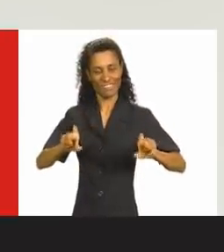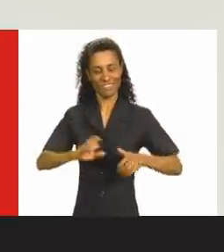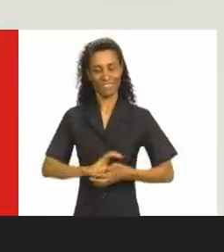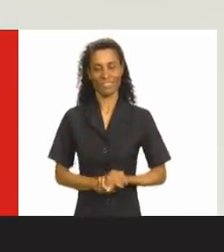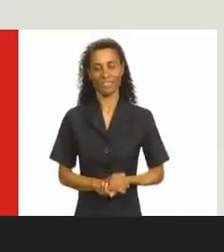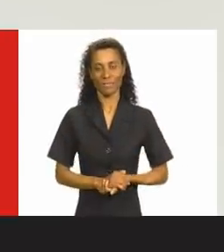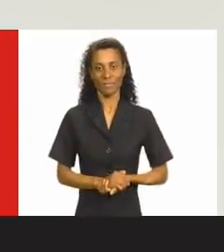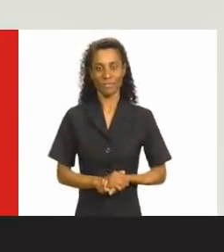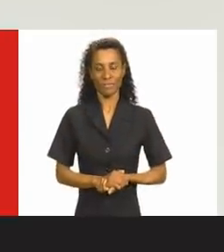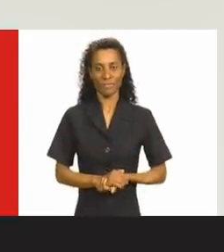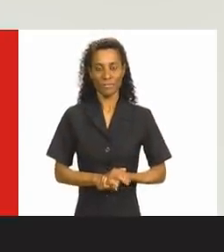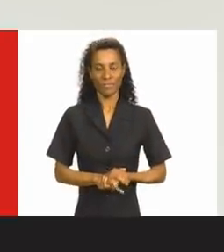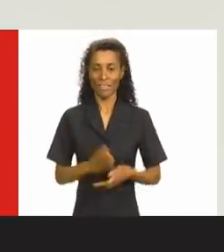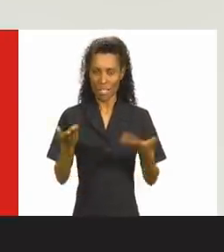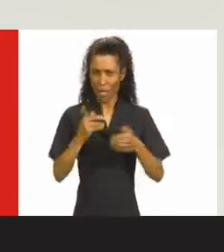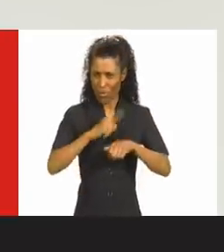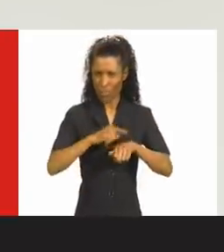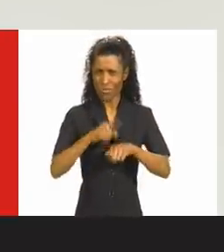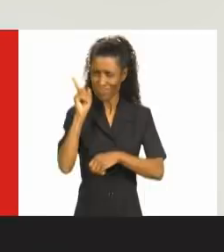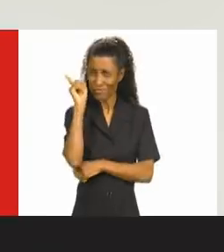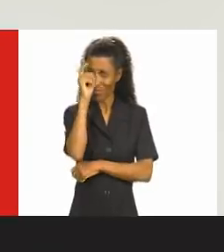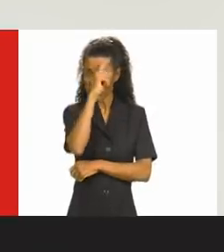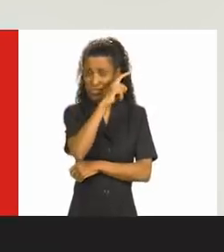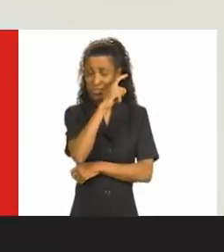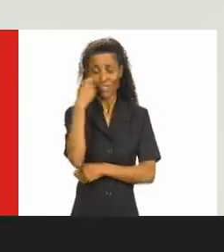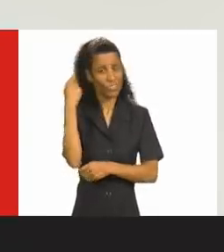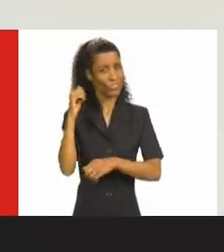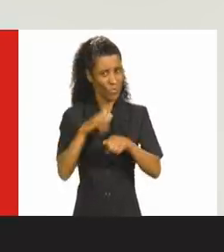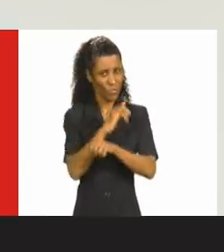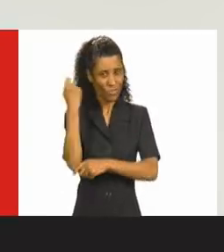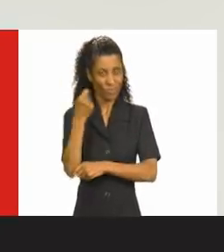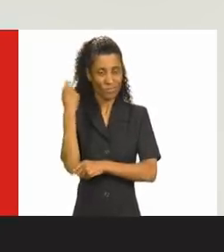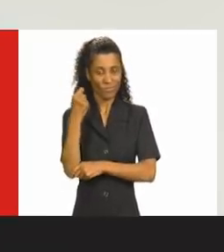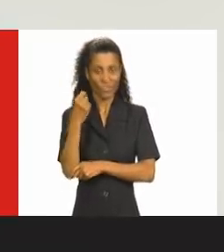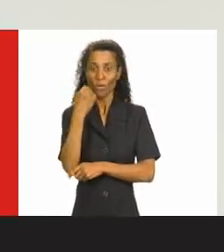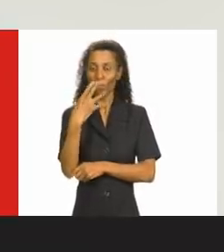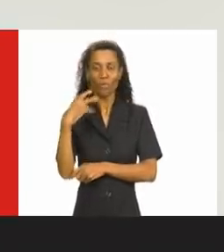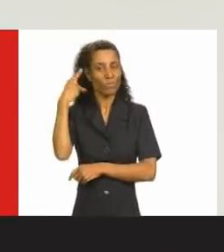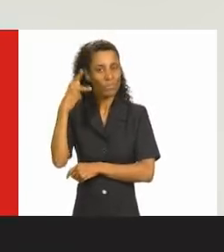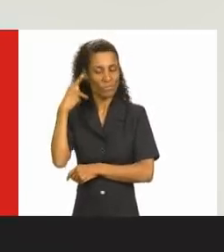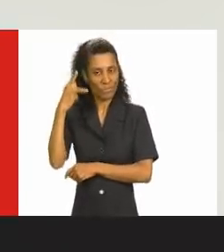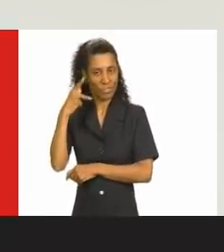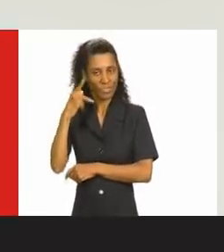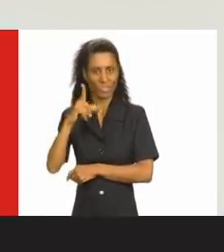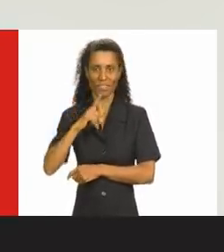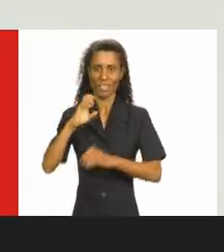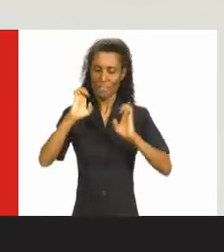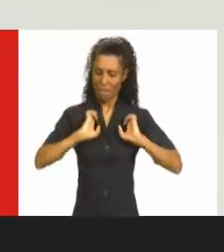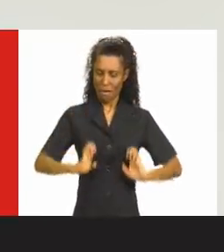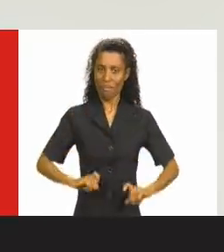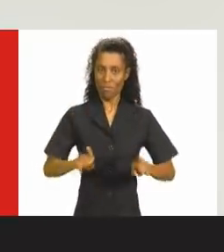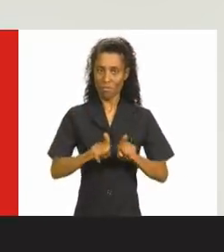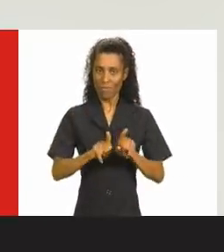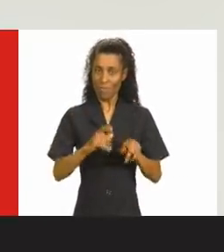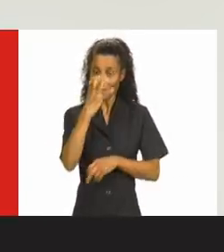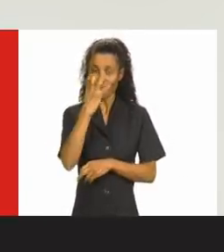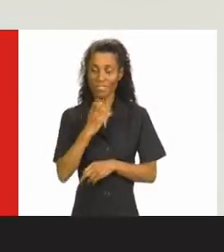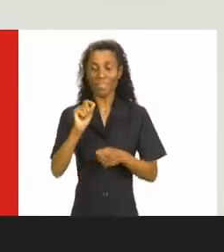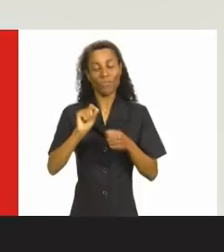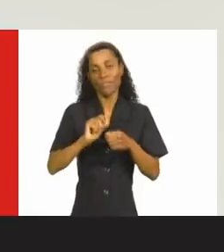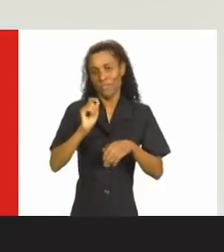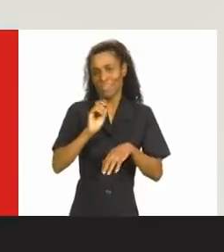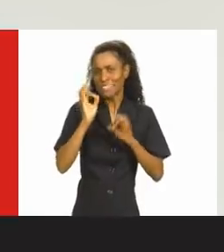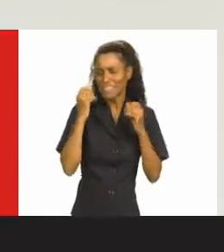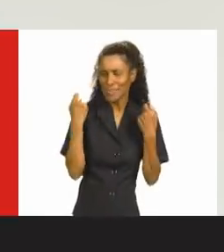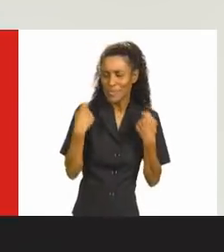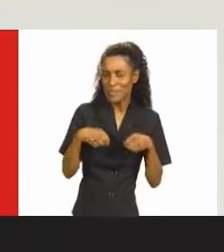João Caos, 15010. Nessa hora tão difícil que passa o Rio Grande, é que a boa política, feita com ética e seriedade,